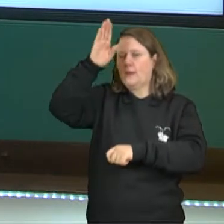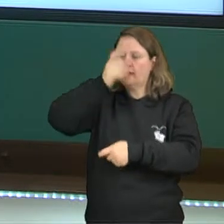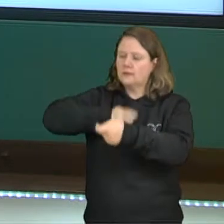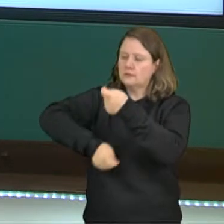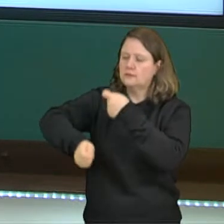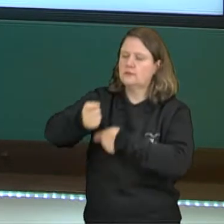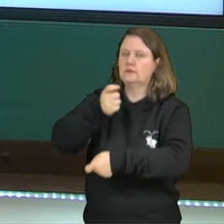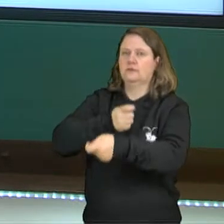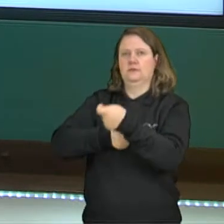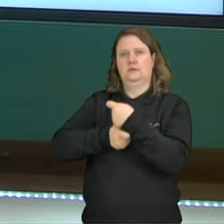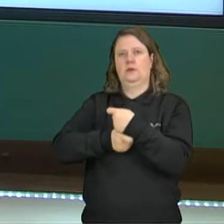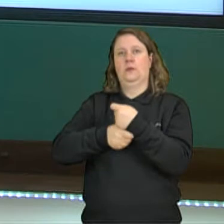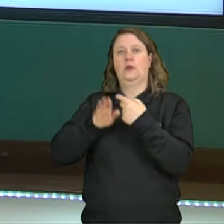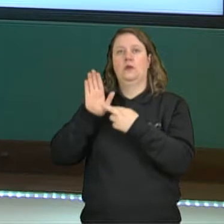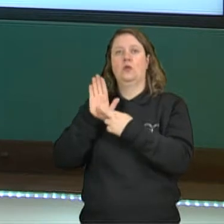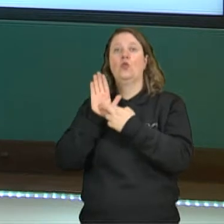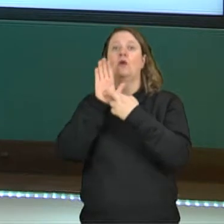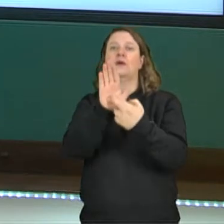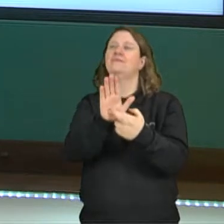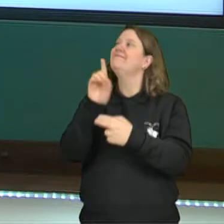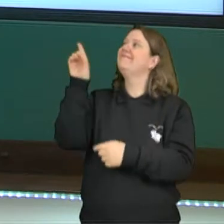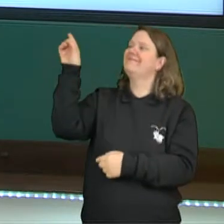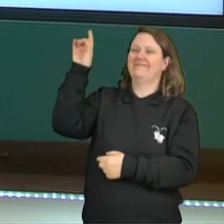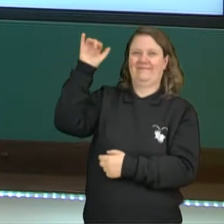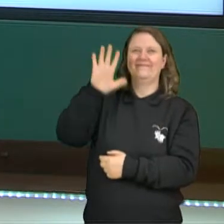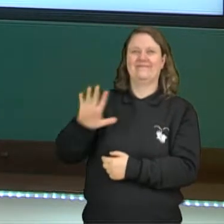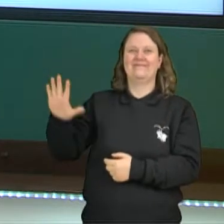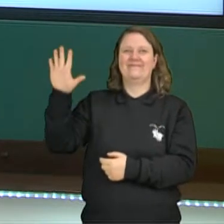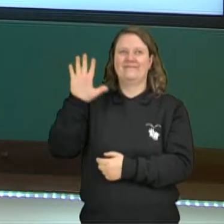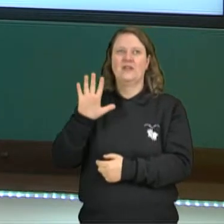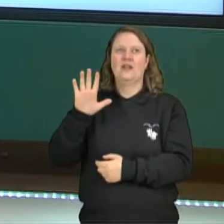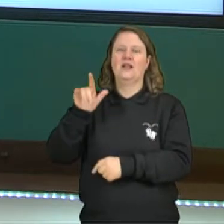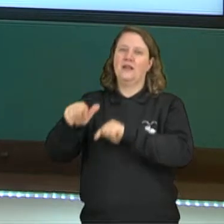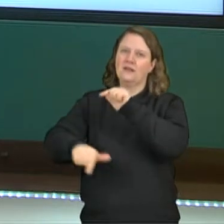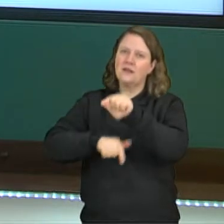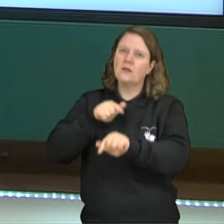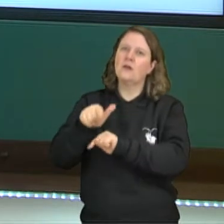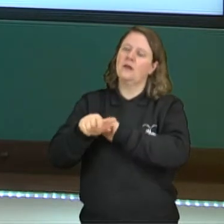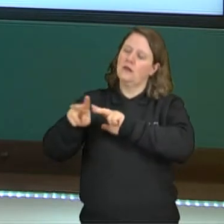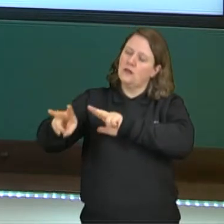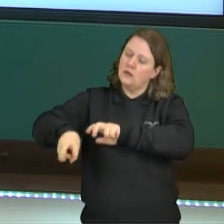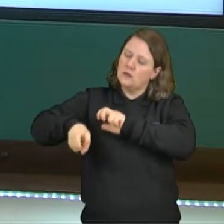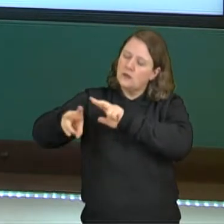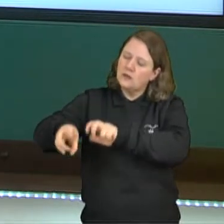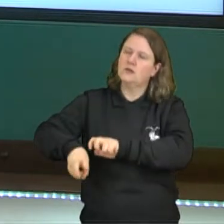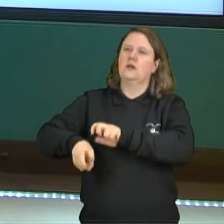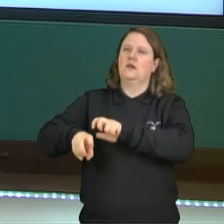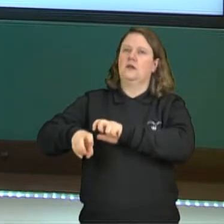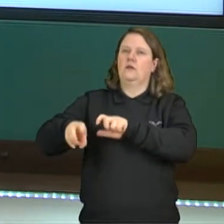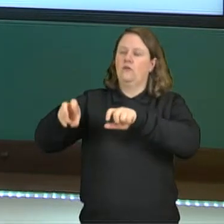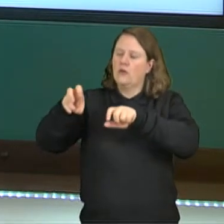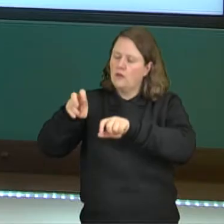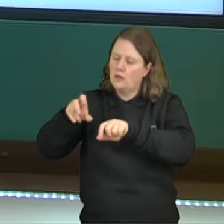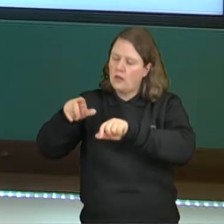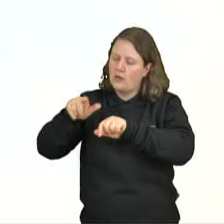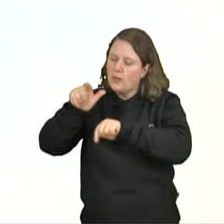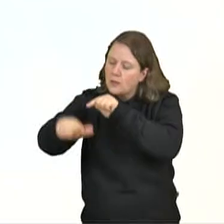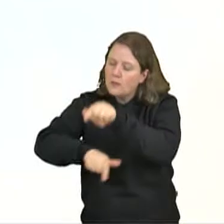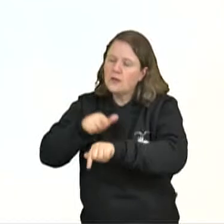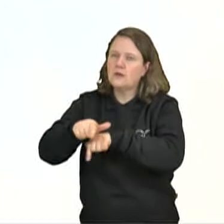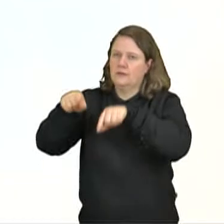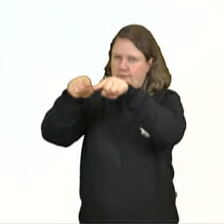vê essa representação de um feudo e os camponeses trabalhando na agricultura, arando a terra, por exemplo.